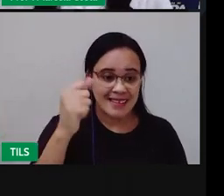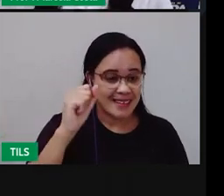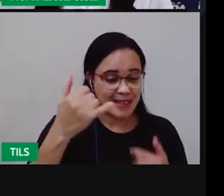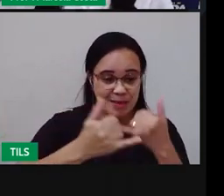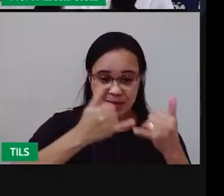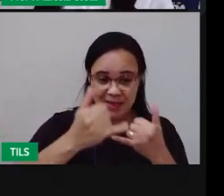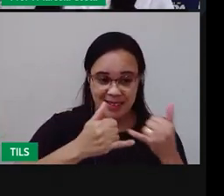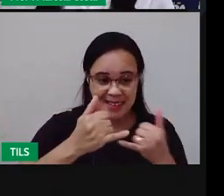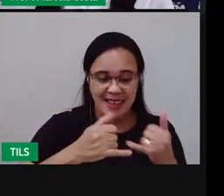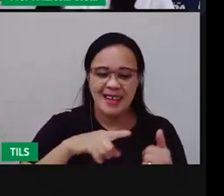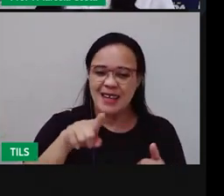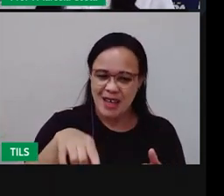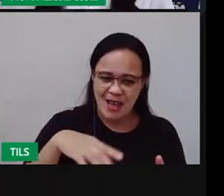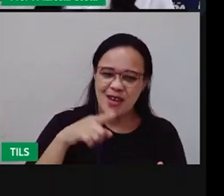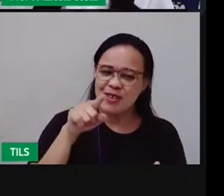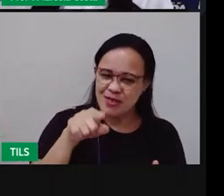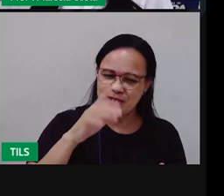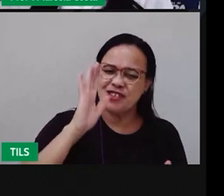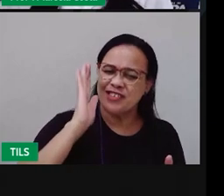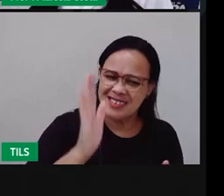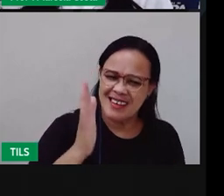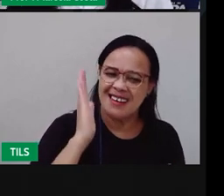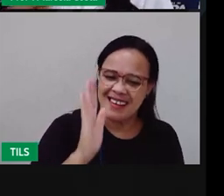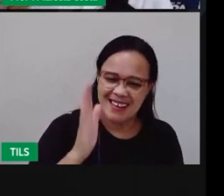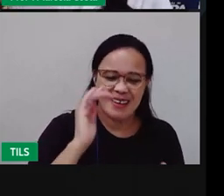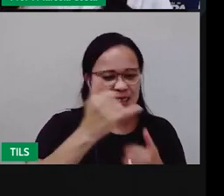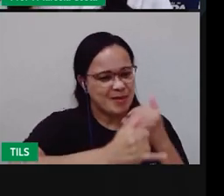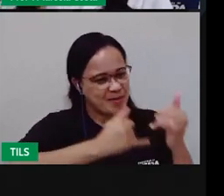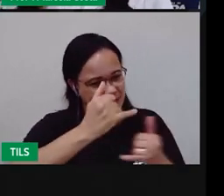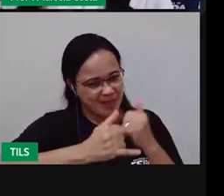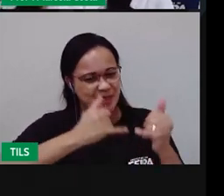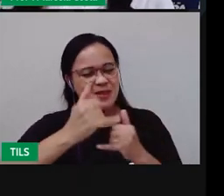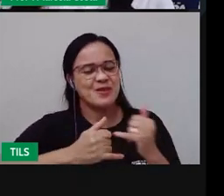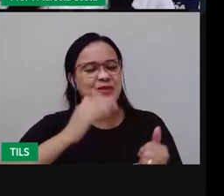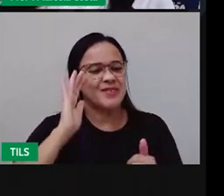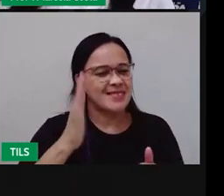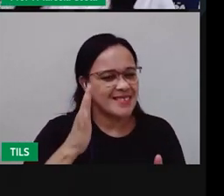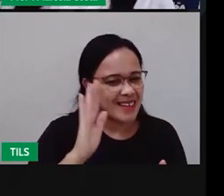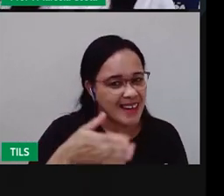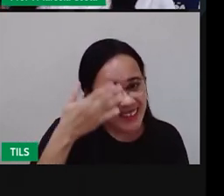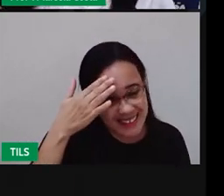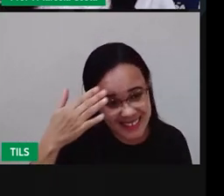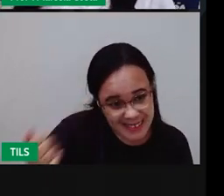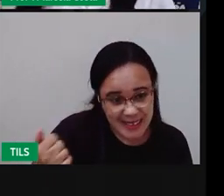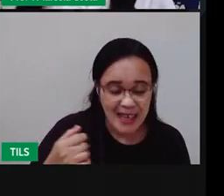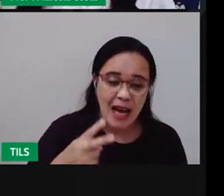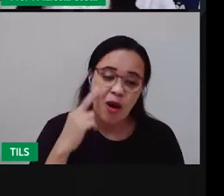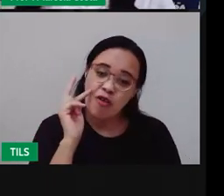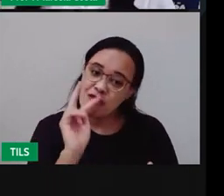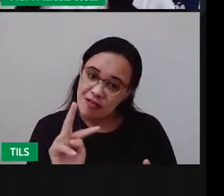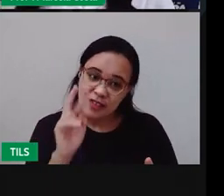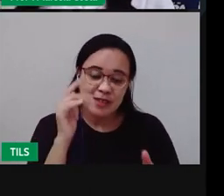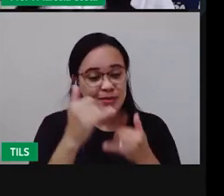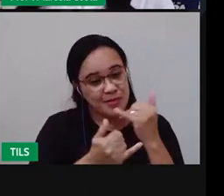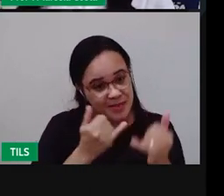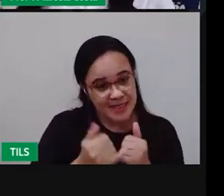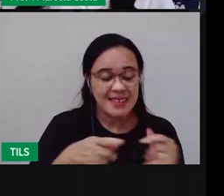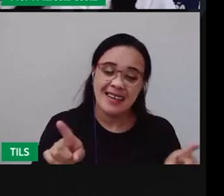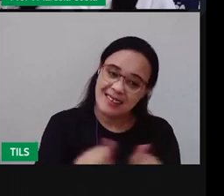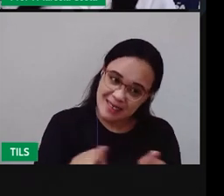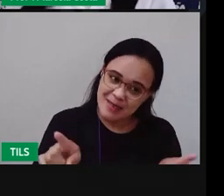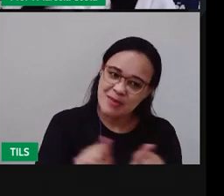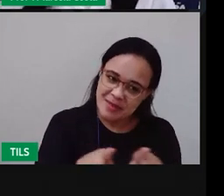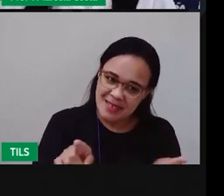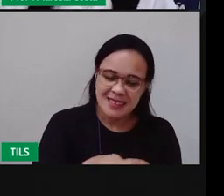Que você já deve ter brincado Ou já deve ter Ouvido falar Ou visto algum Familiar